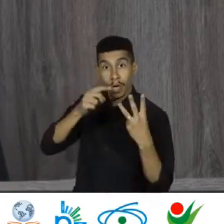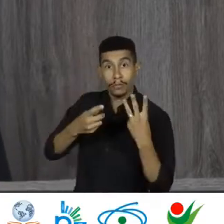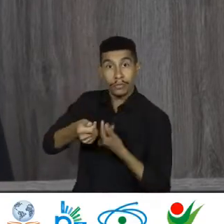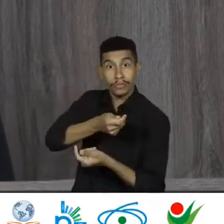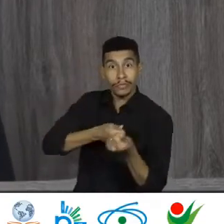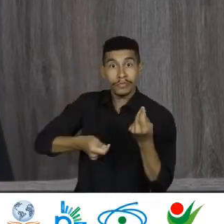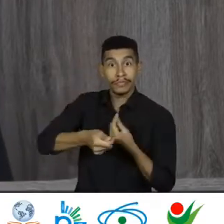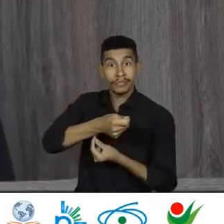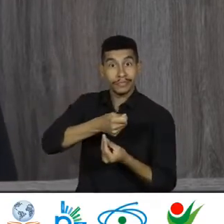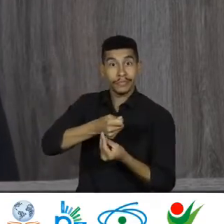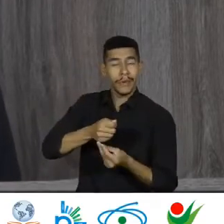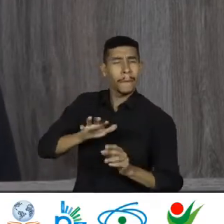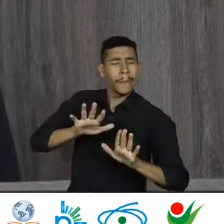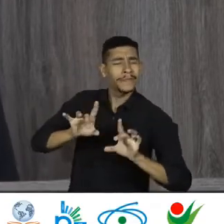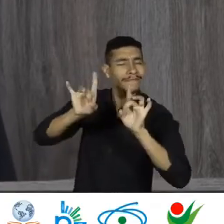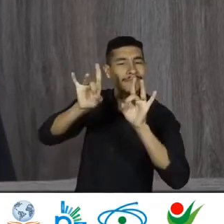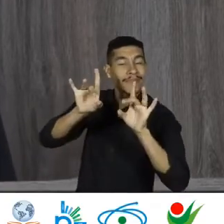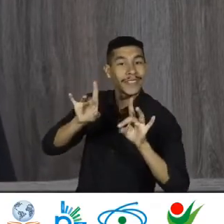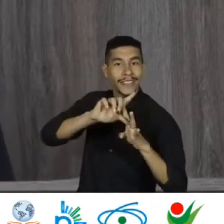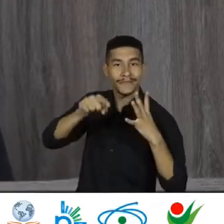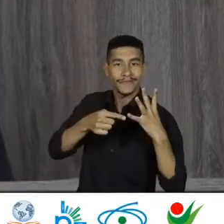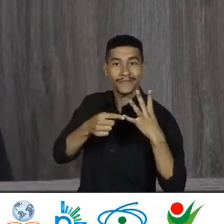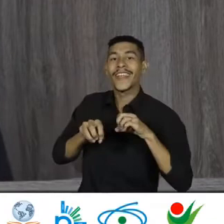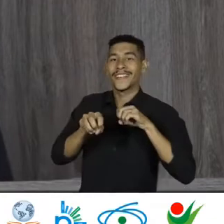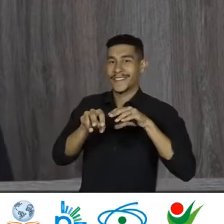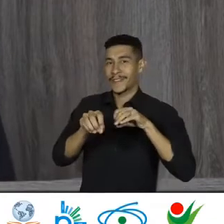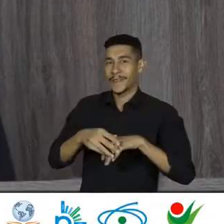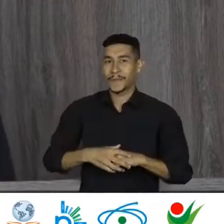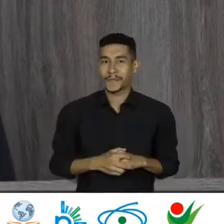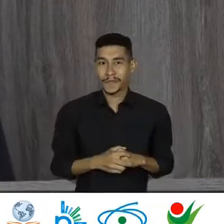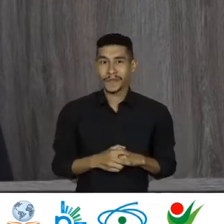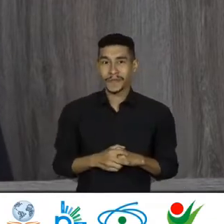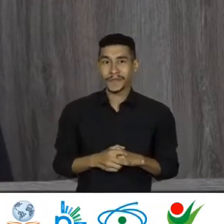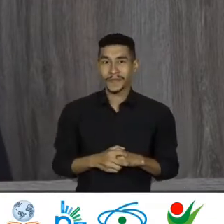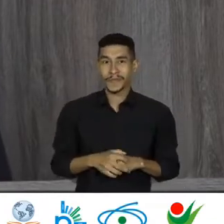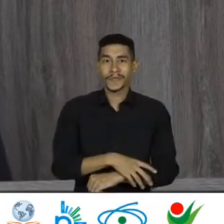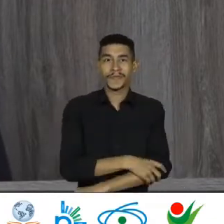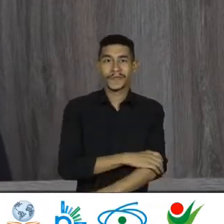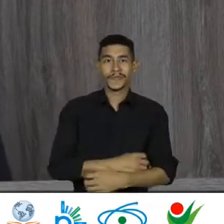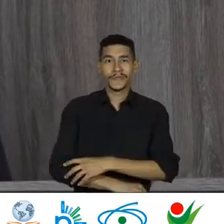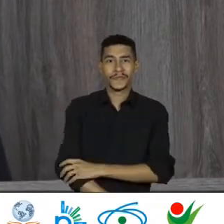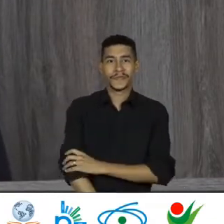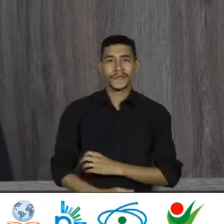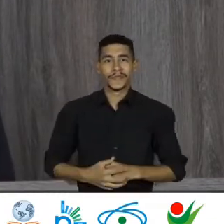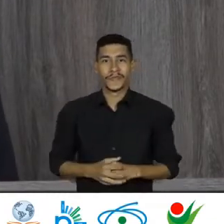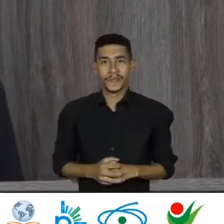econômicos, mas especialmente educacionais. Resultantes de todos